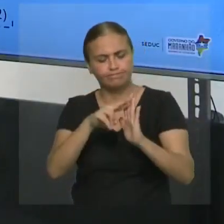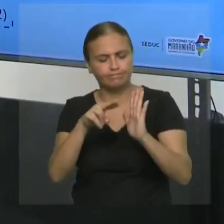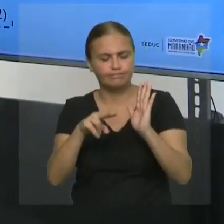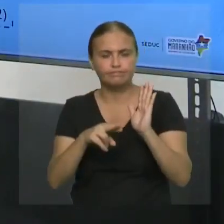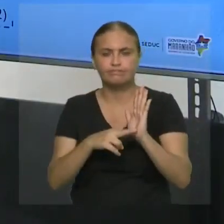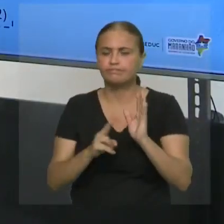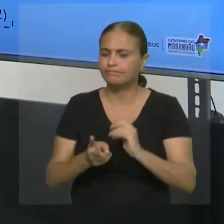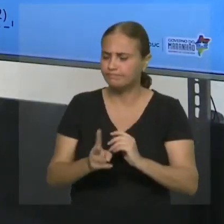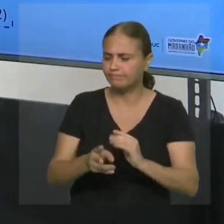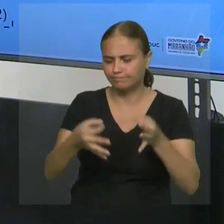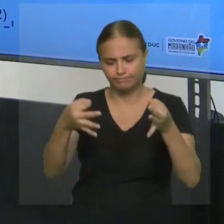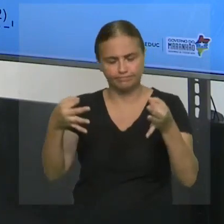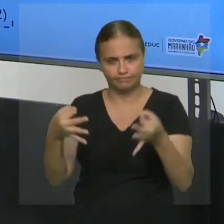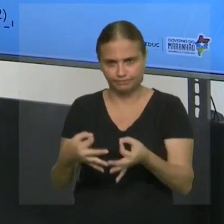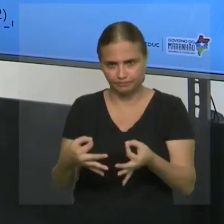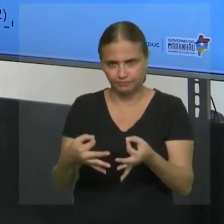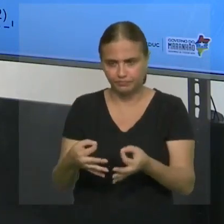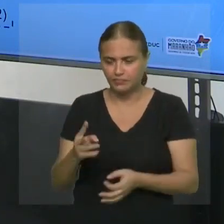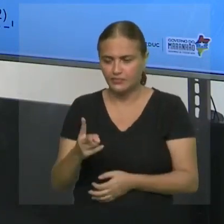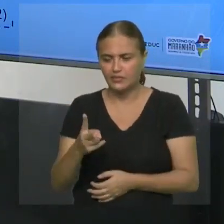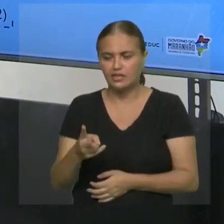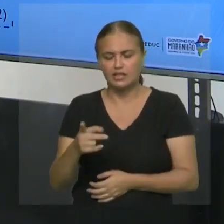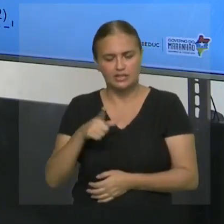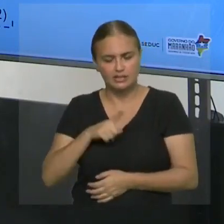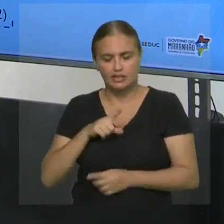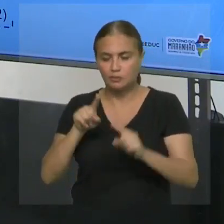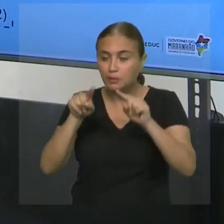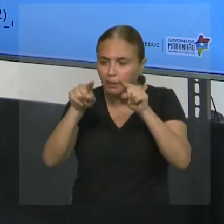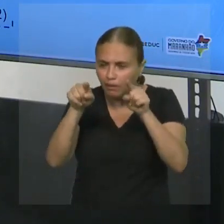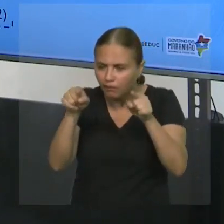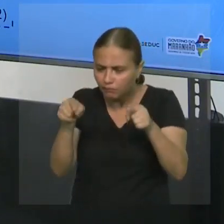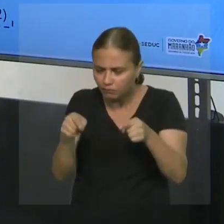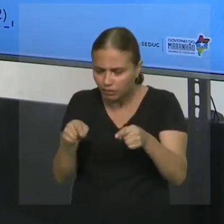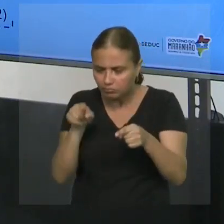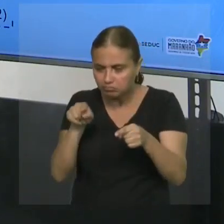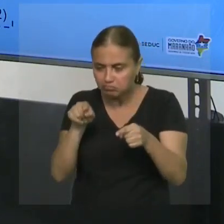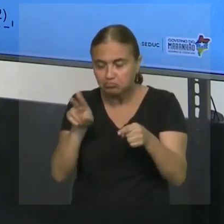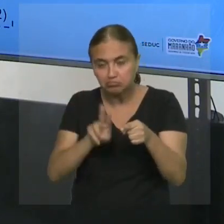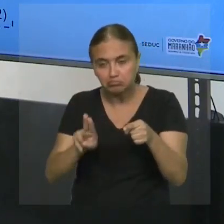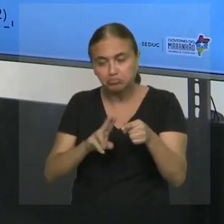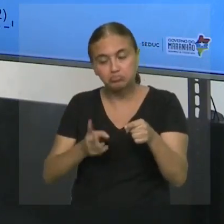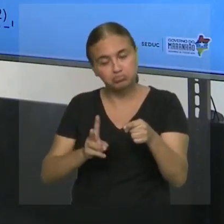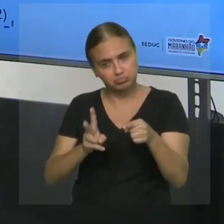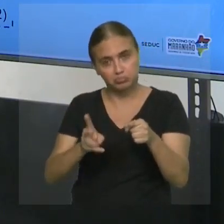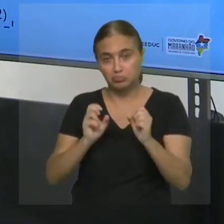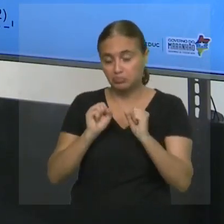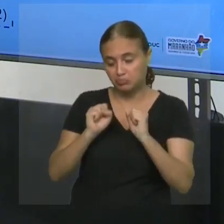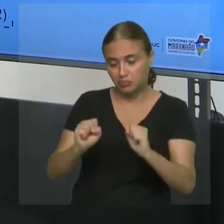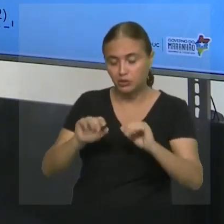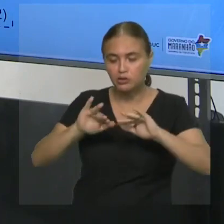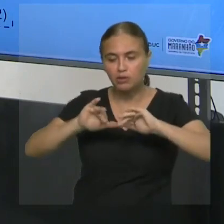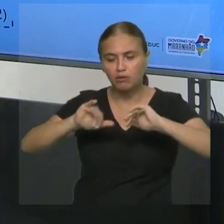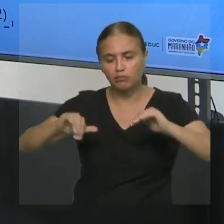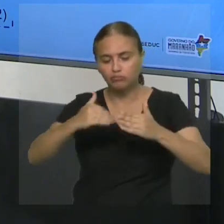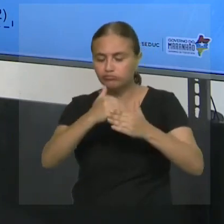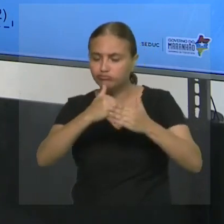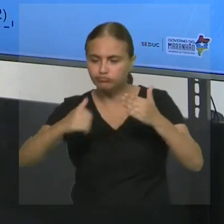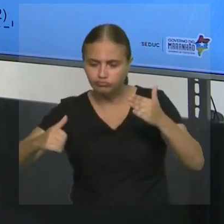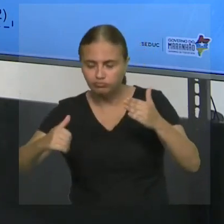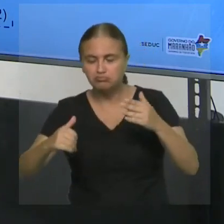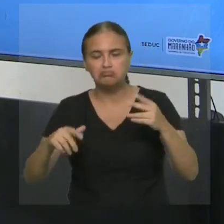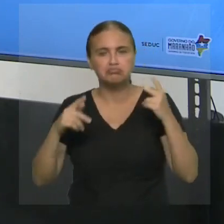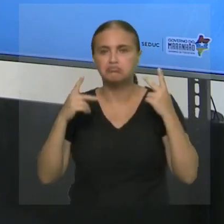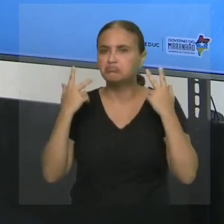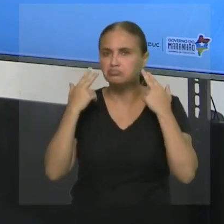certo. Agora, Tiago, sempre vai ter esses parênteses? Não. Esses parênteses, eles podem sair daqui sem problema